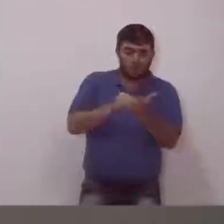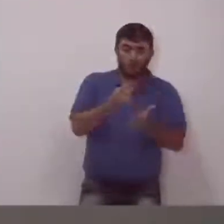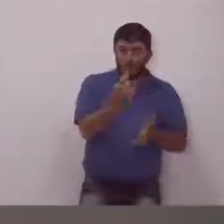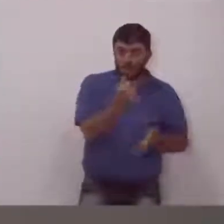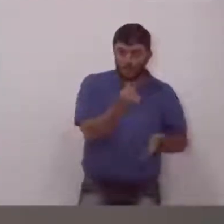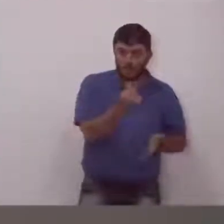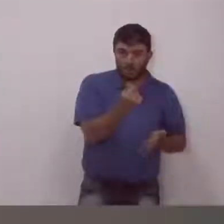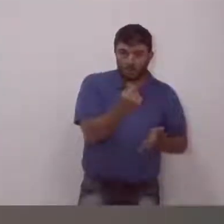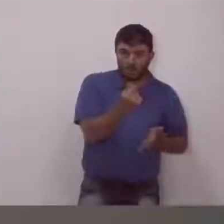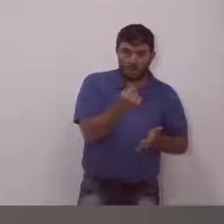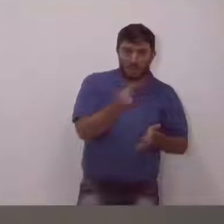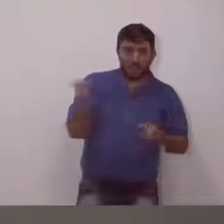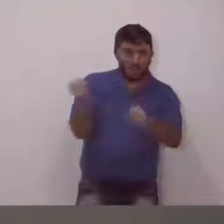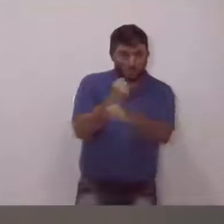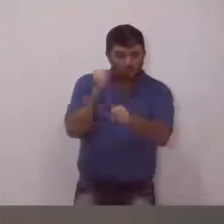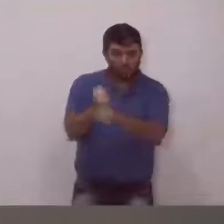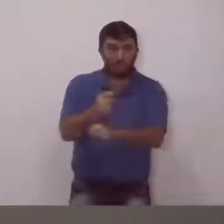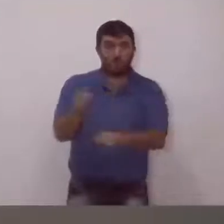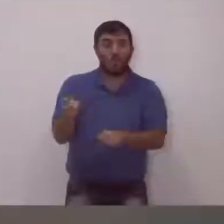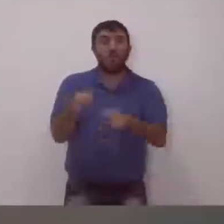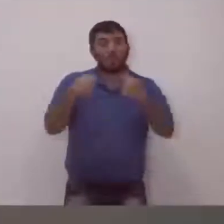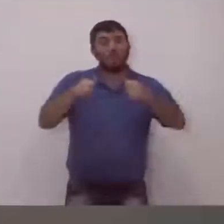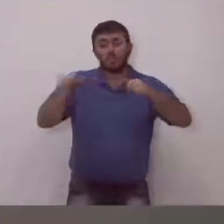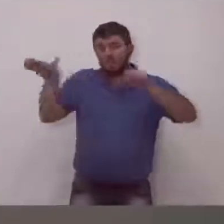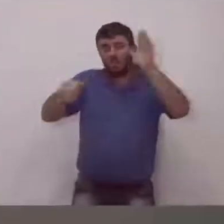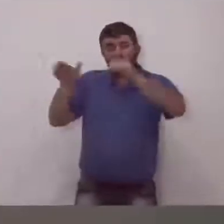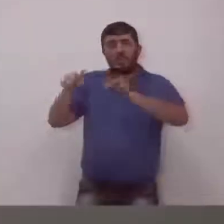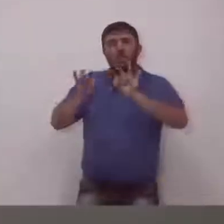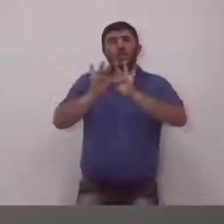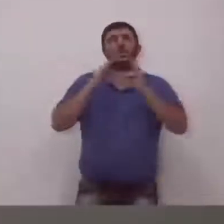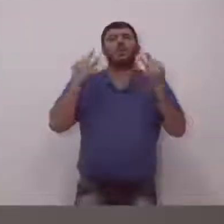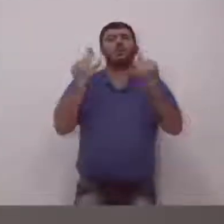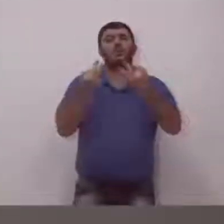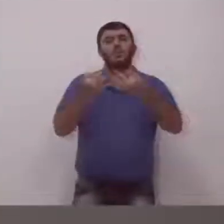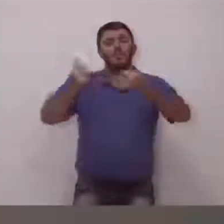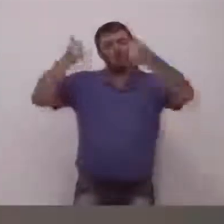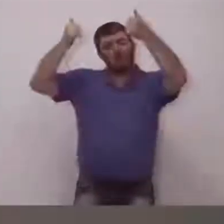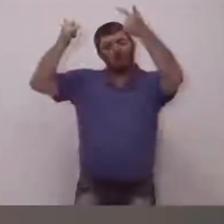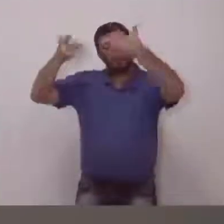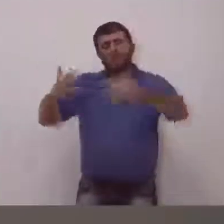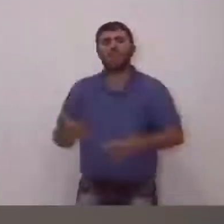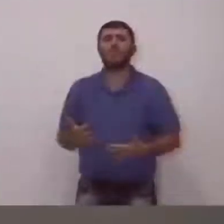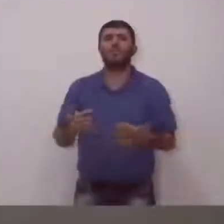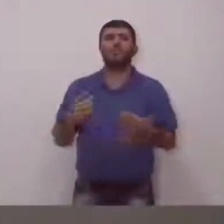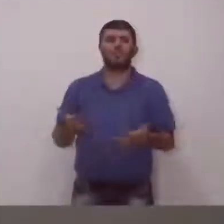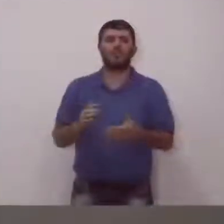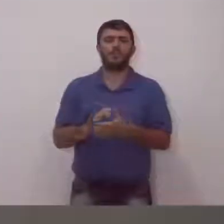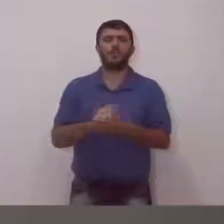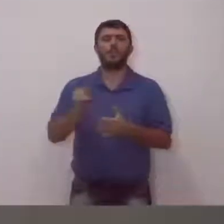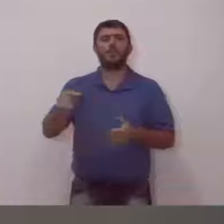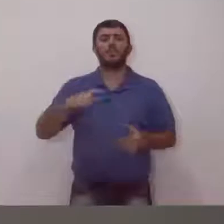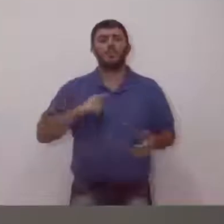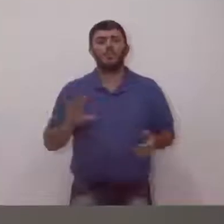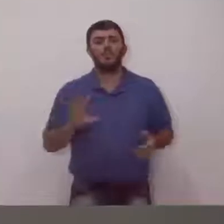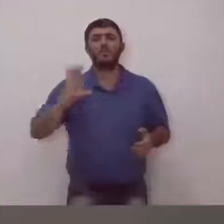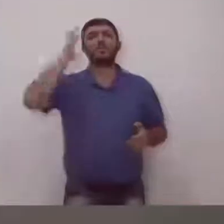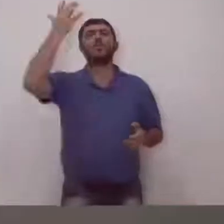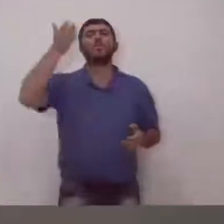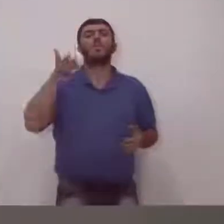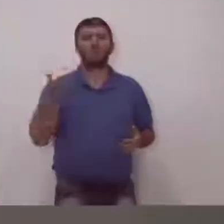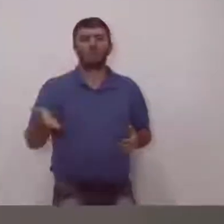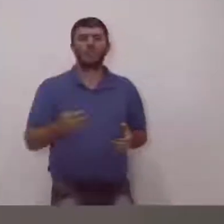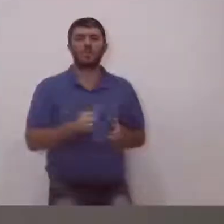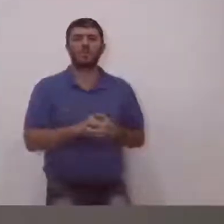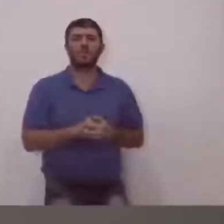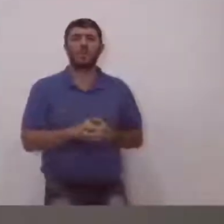chamam-se essas famílias e explicam para essas famílias o que realmente está acontecendo naquele local. Ou, se não, dá prazo para